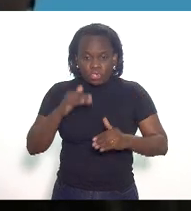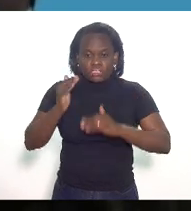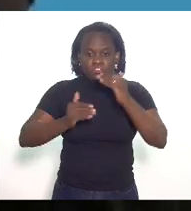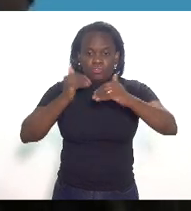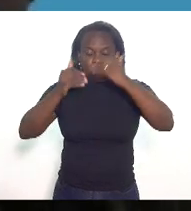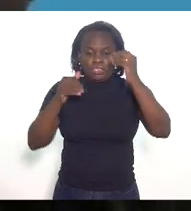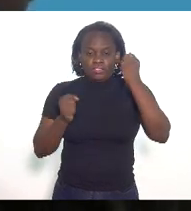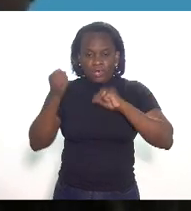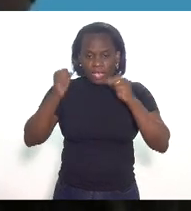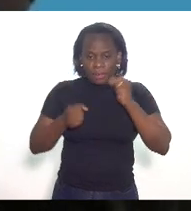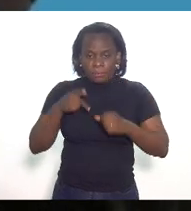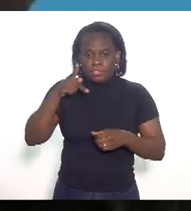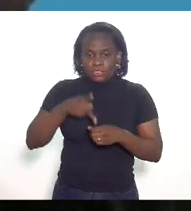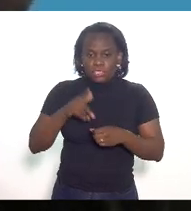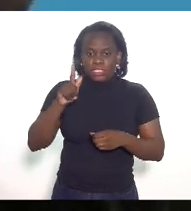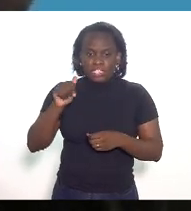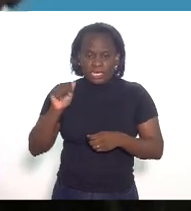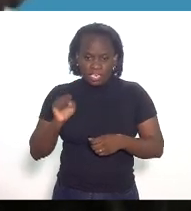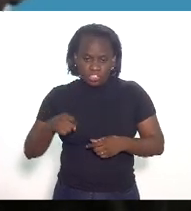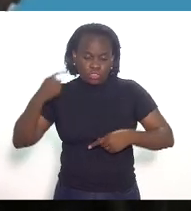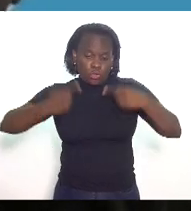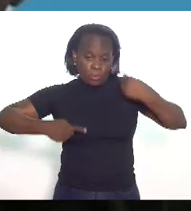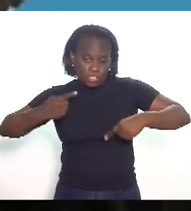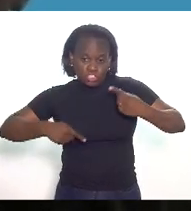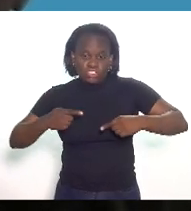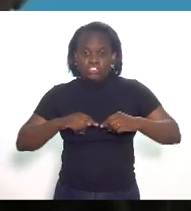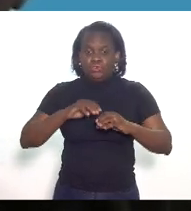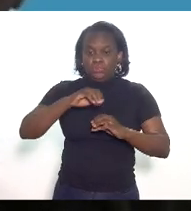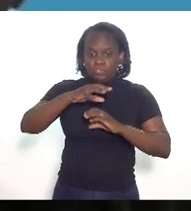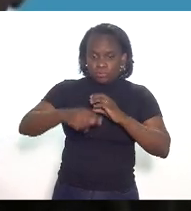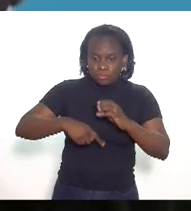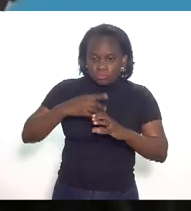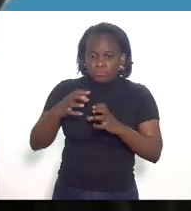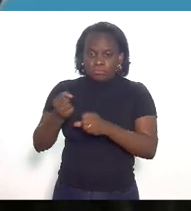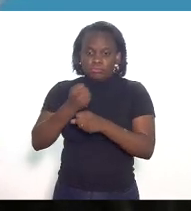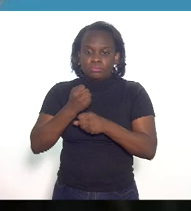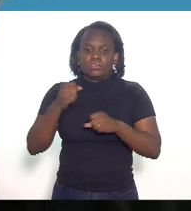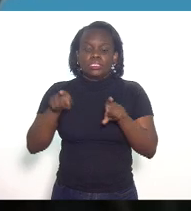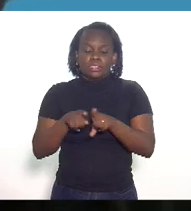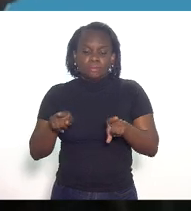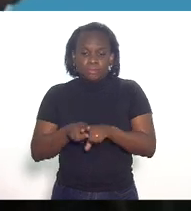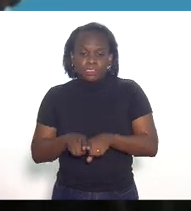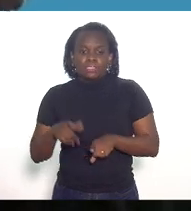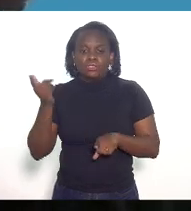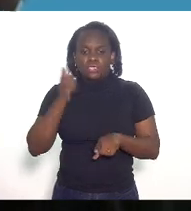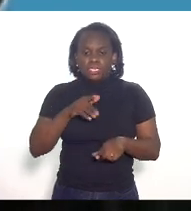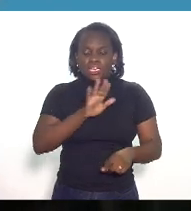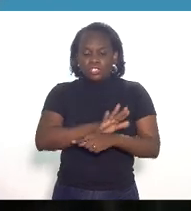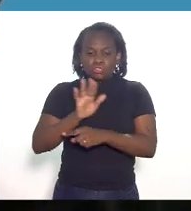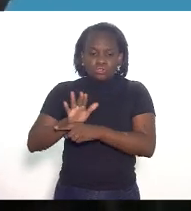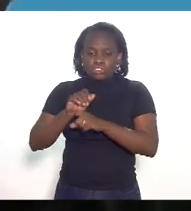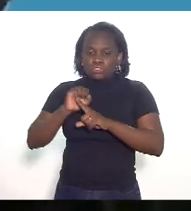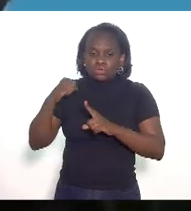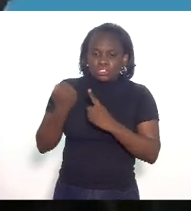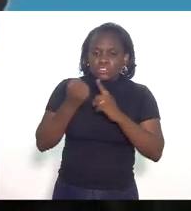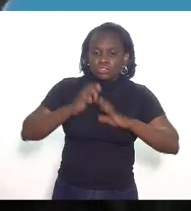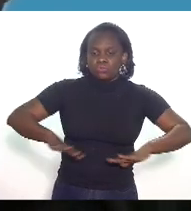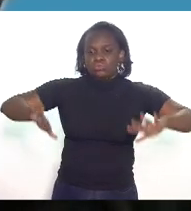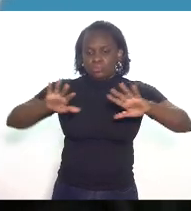de petróleo e gás natural competitivo e sustentável e com isso gerar benefícios para toda a sociedade